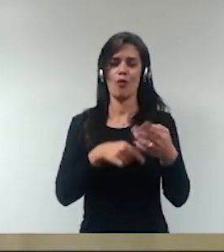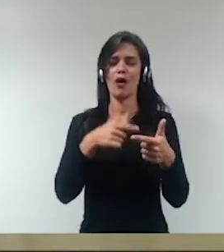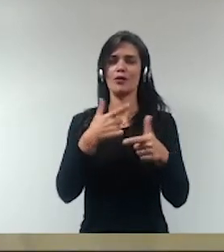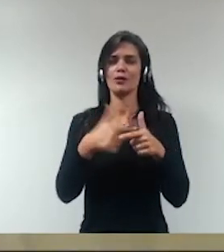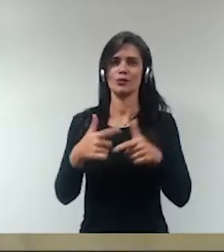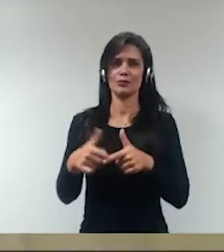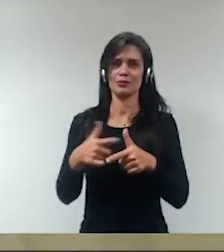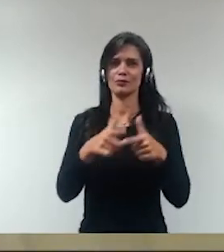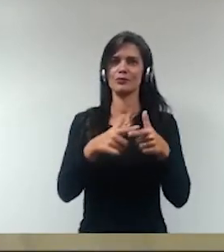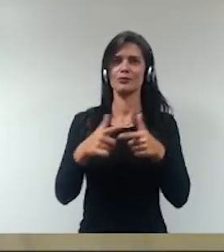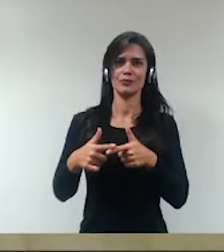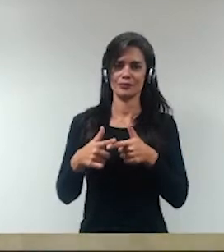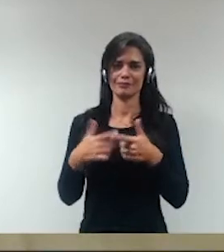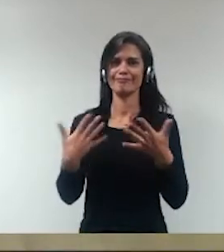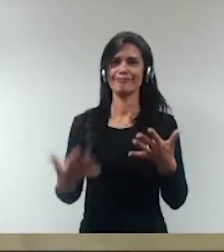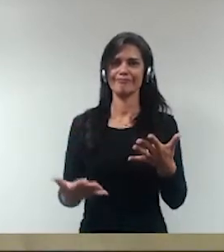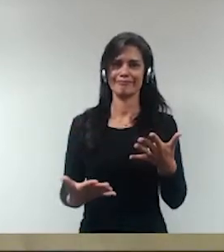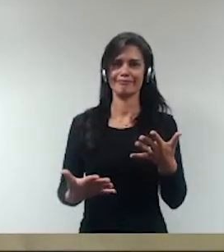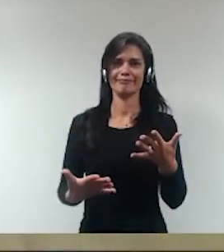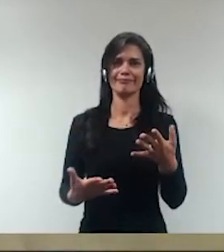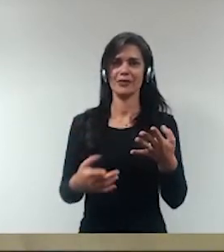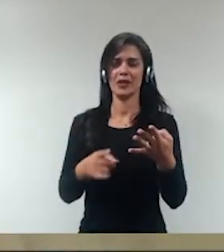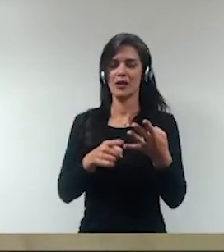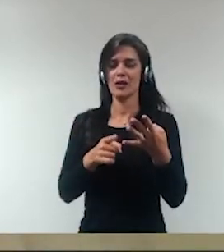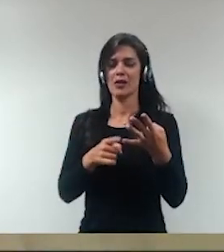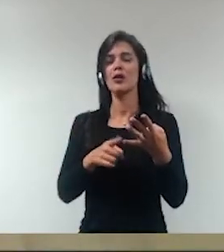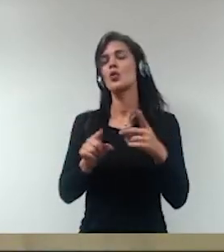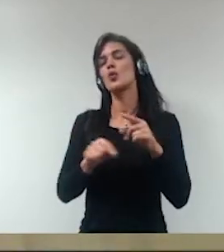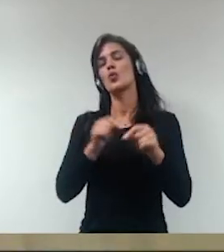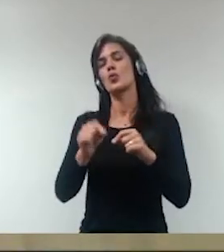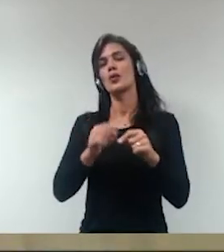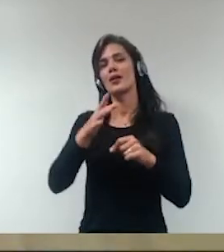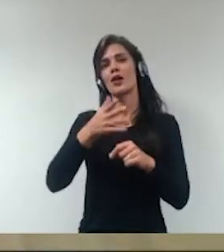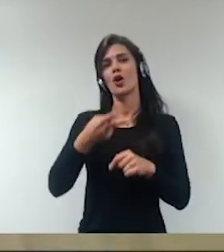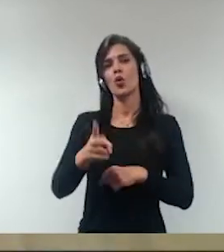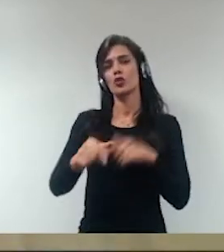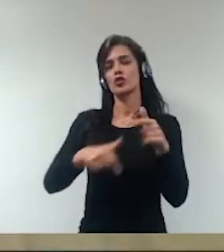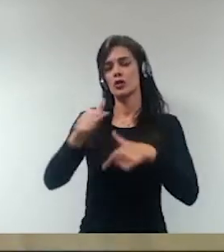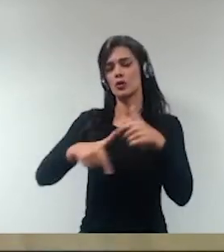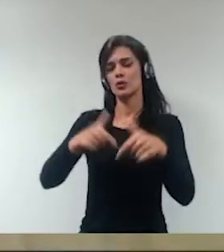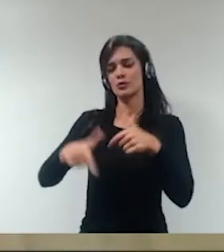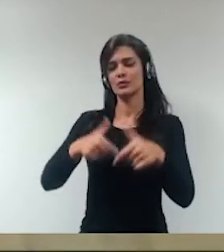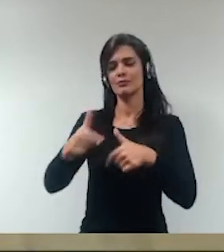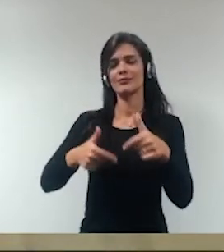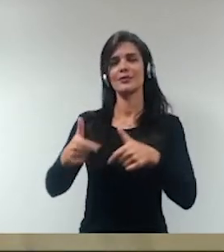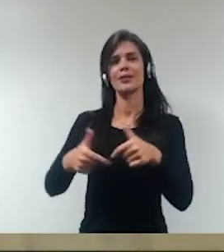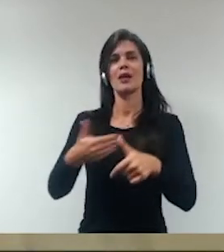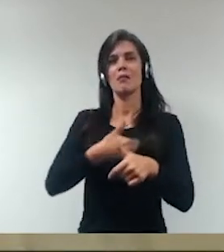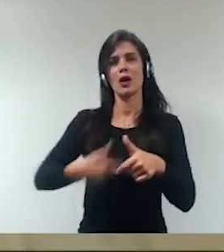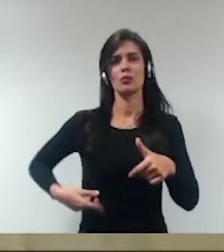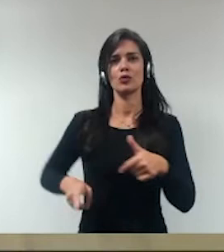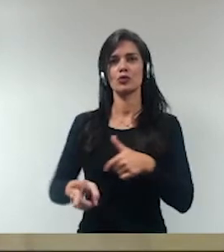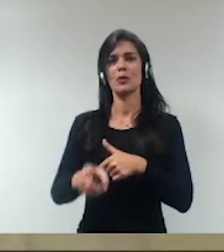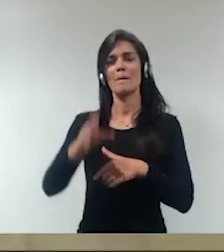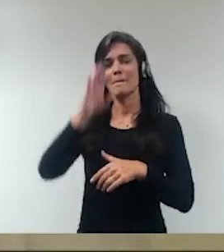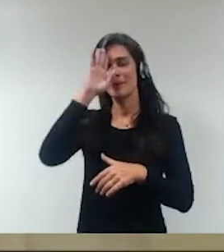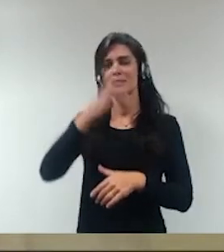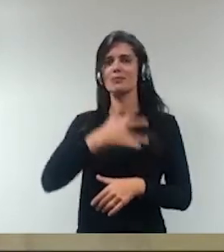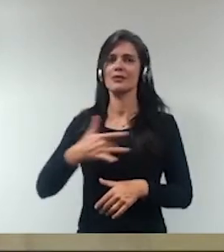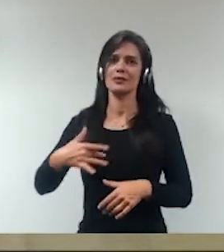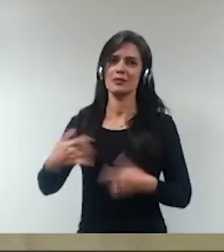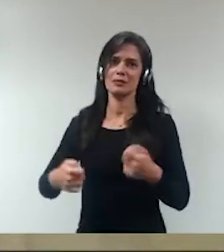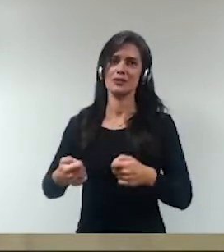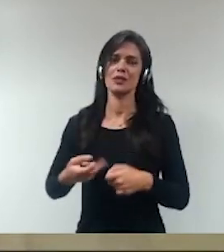erário para manter esses serviços públicos essenciais, principalmente o de saúde, né, para atender essa